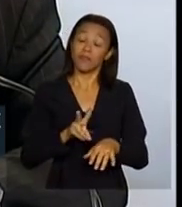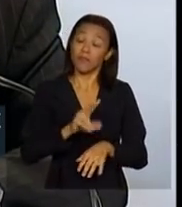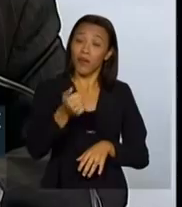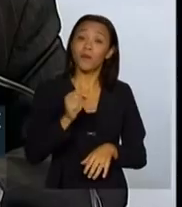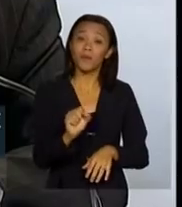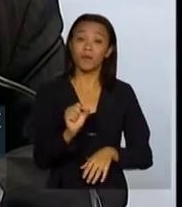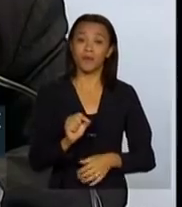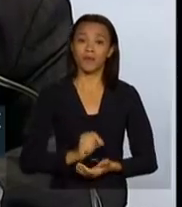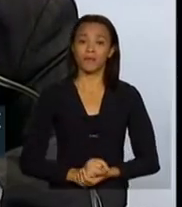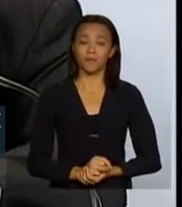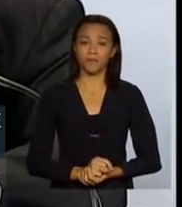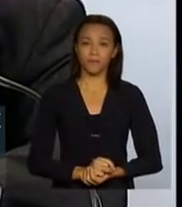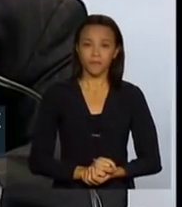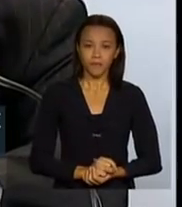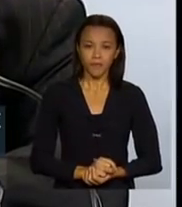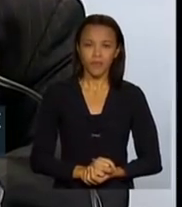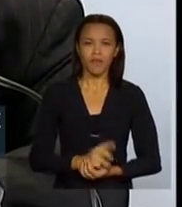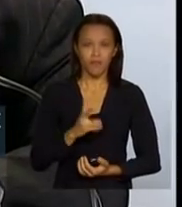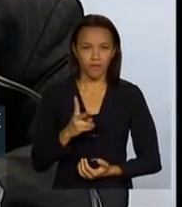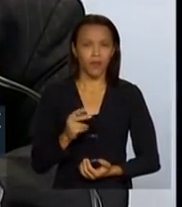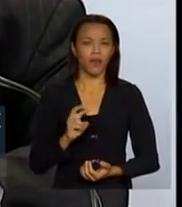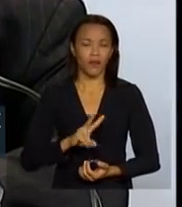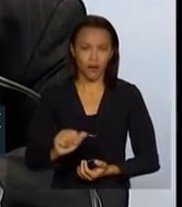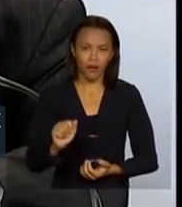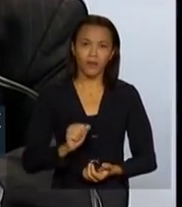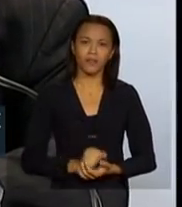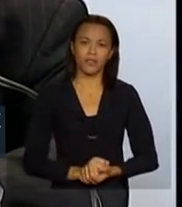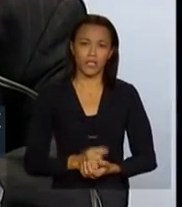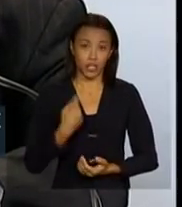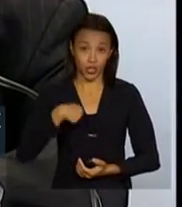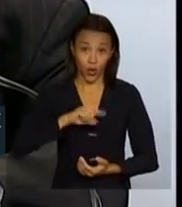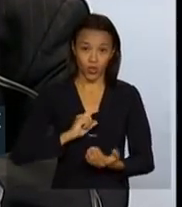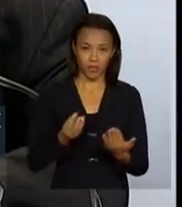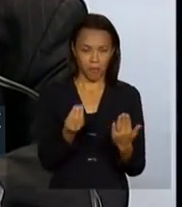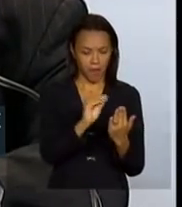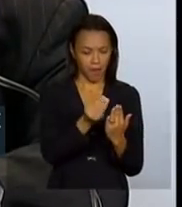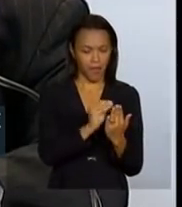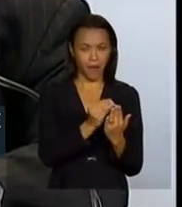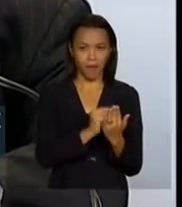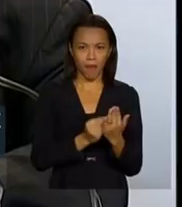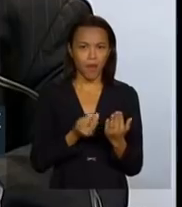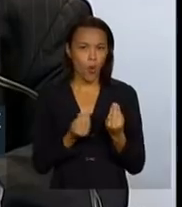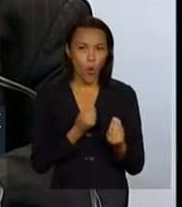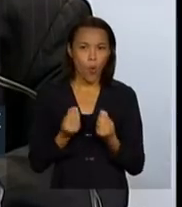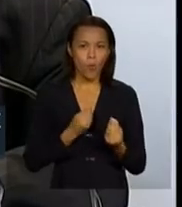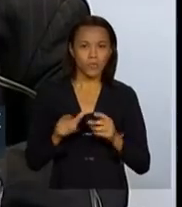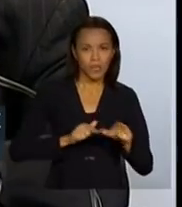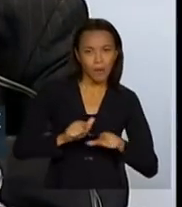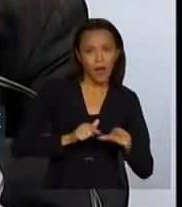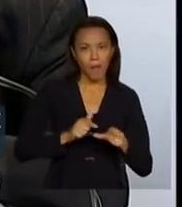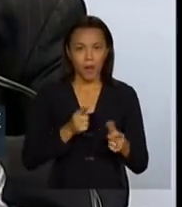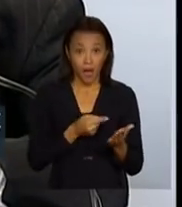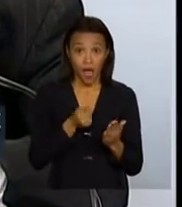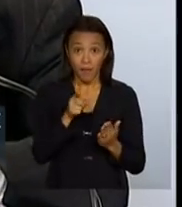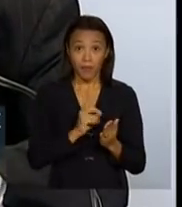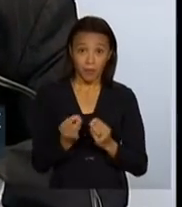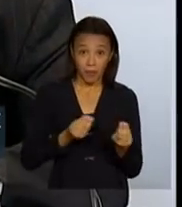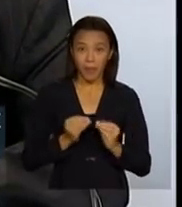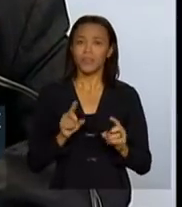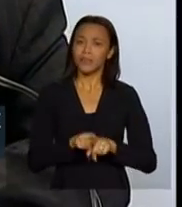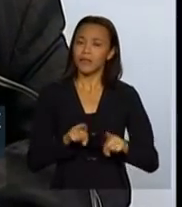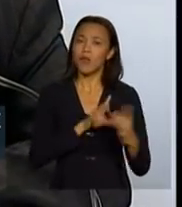vai passar a fazer parte do nosso cardápio de trabalho, do nosso colorário e também da necessidade de